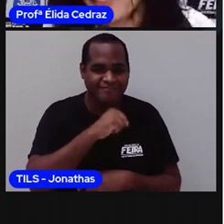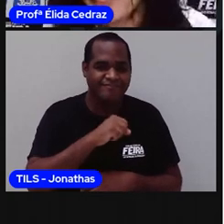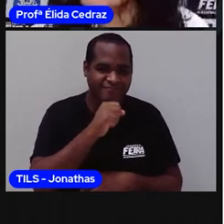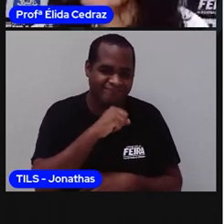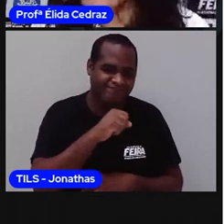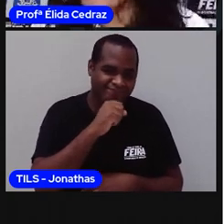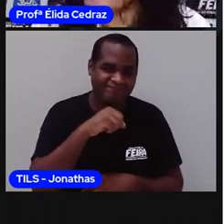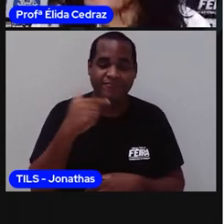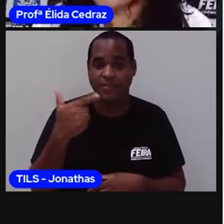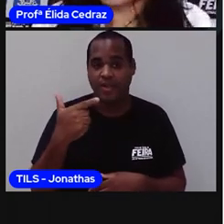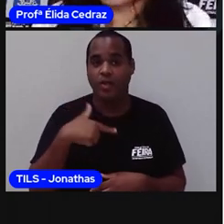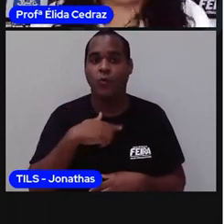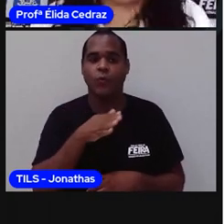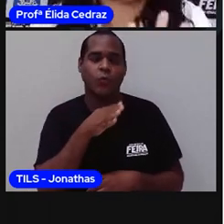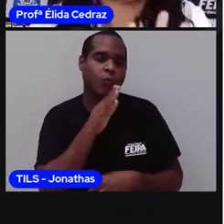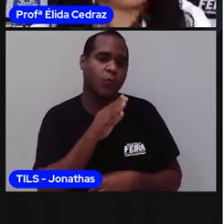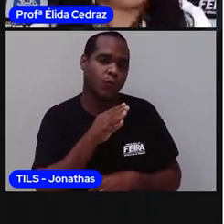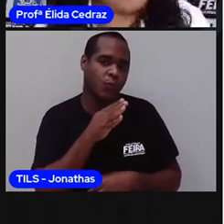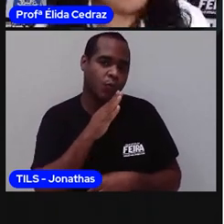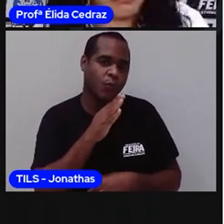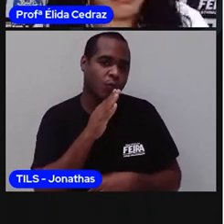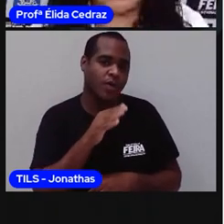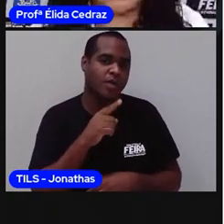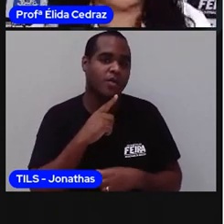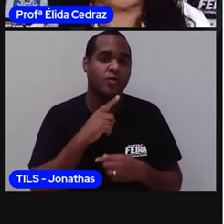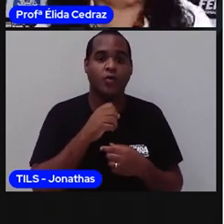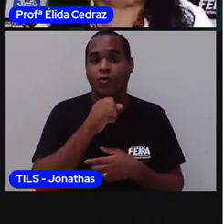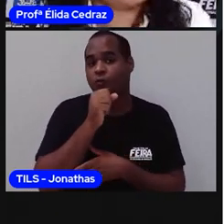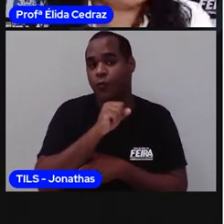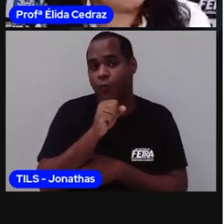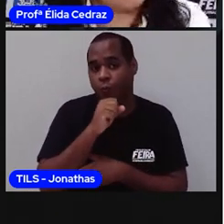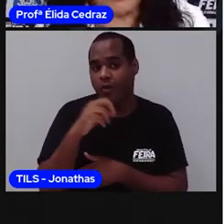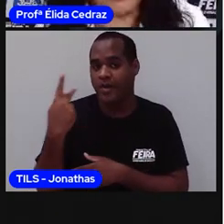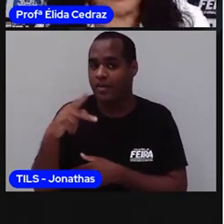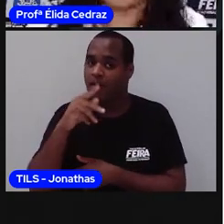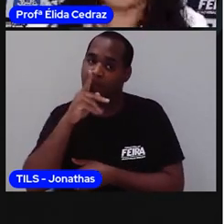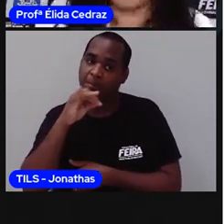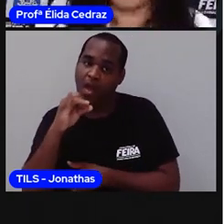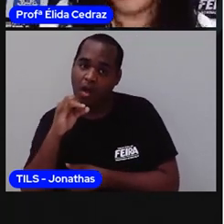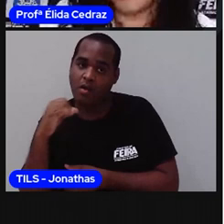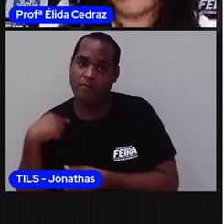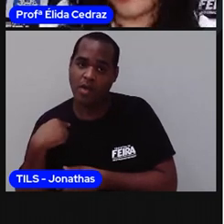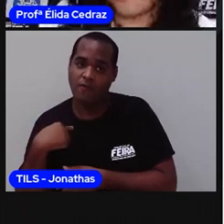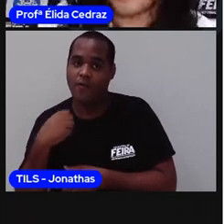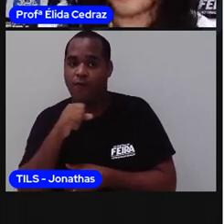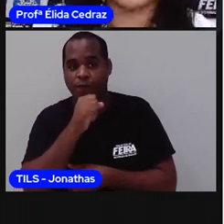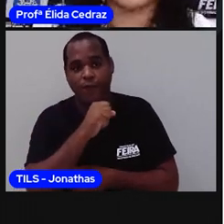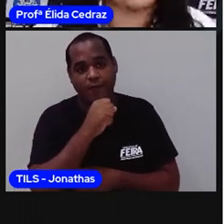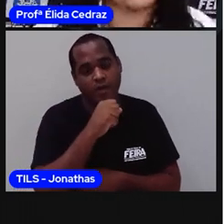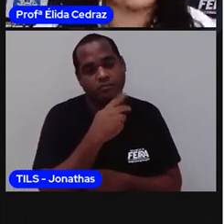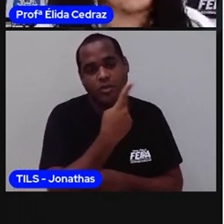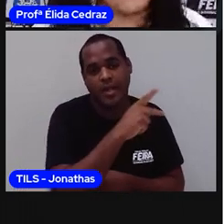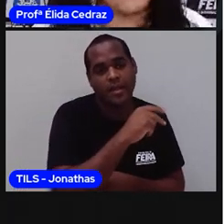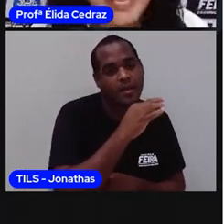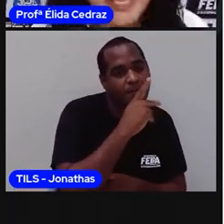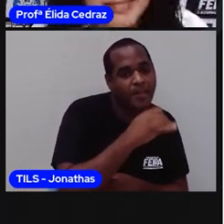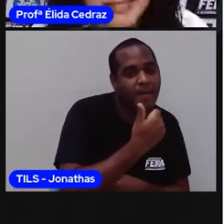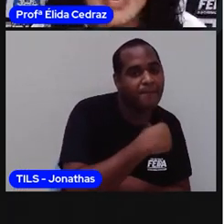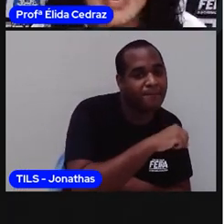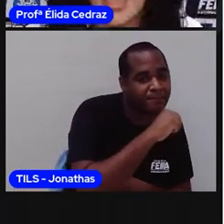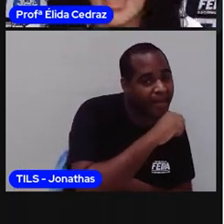privilégio de conhecer meus quatro avós. Os pais do meu pai, os pais da minha mãe e eu ainda